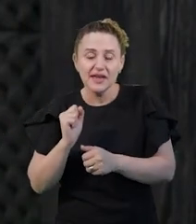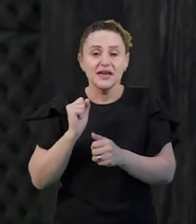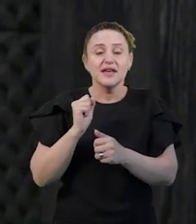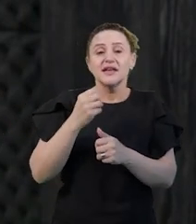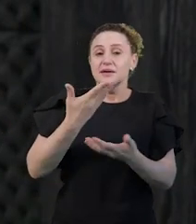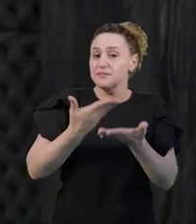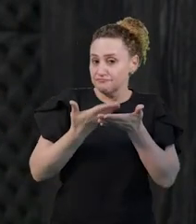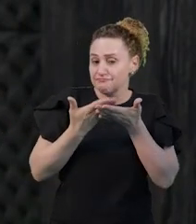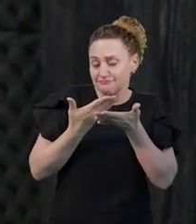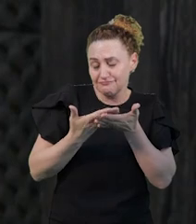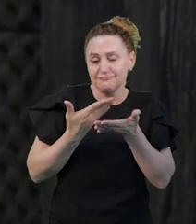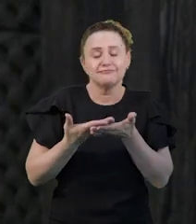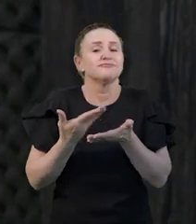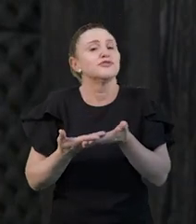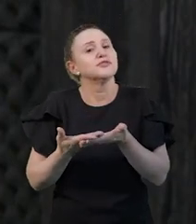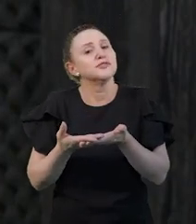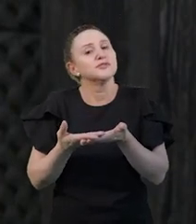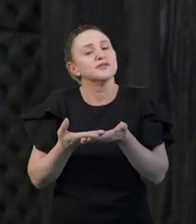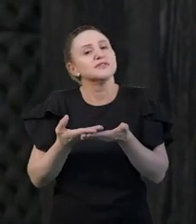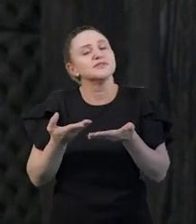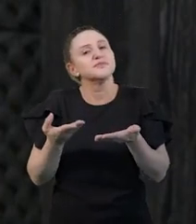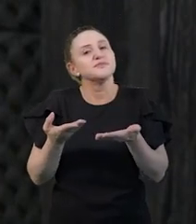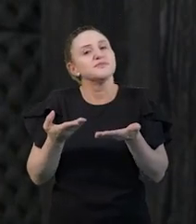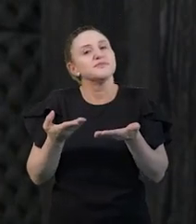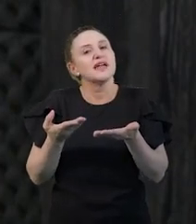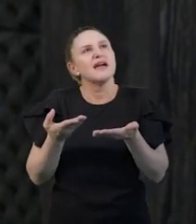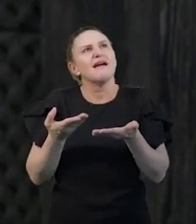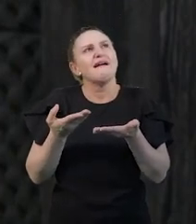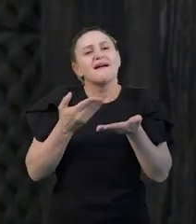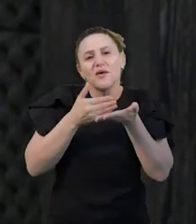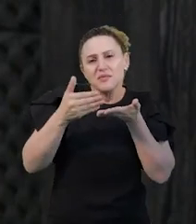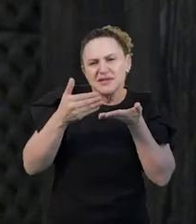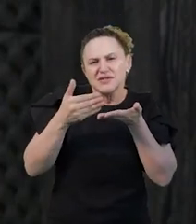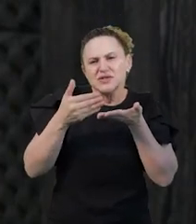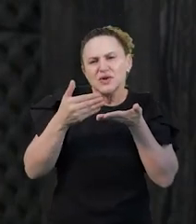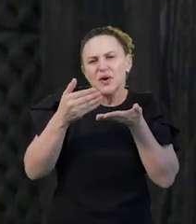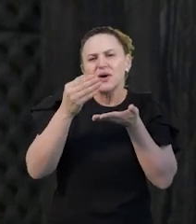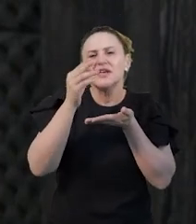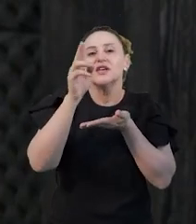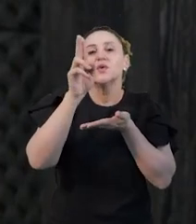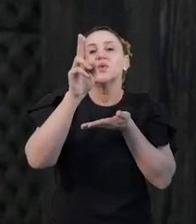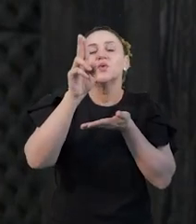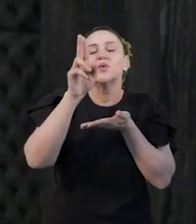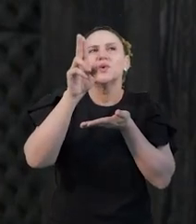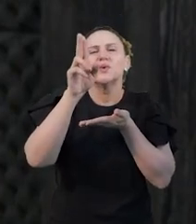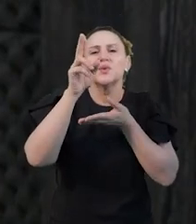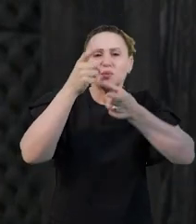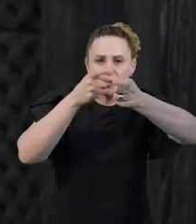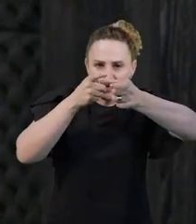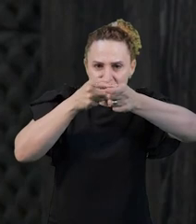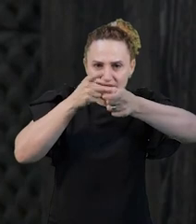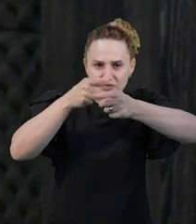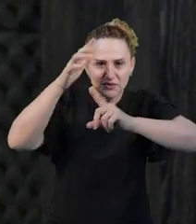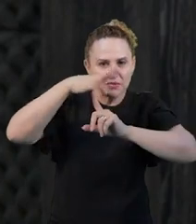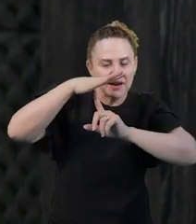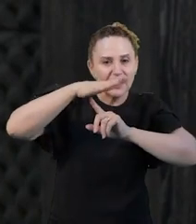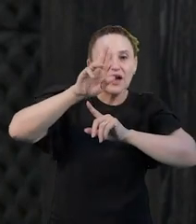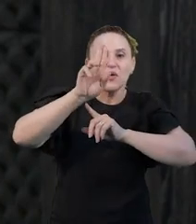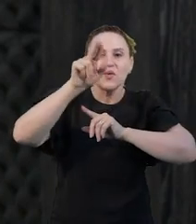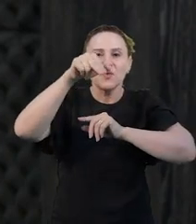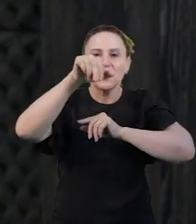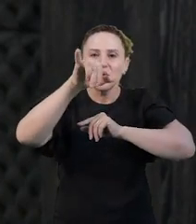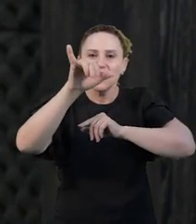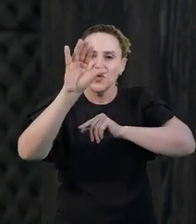estudos em União da Vitória, Porto União, União da Vitória e depois voltei para,